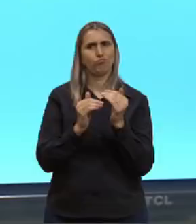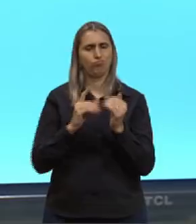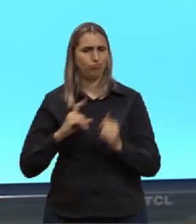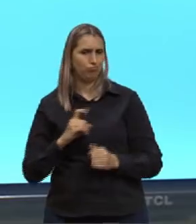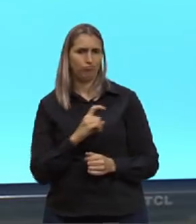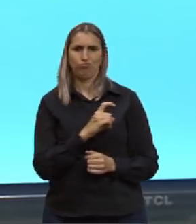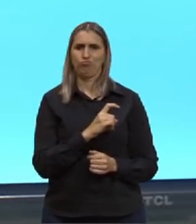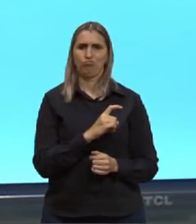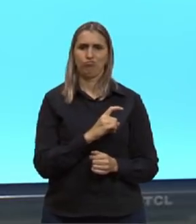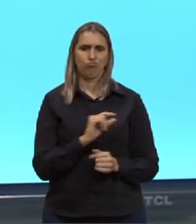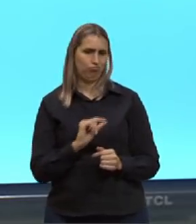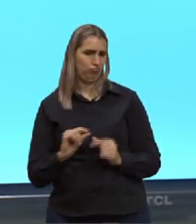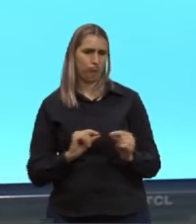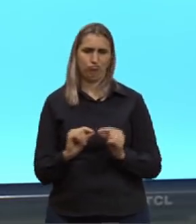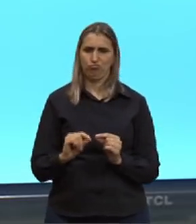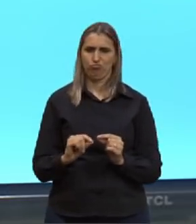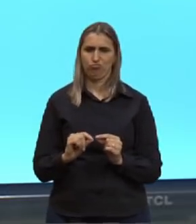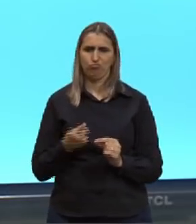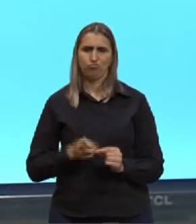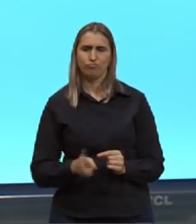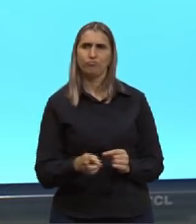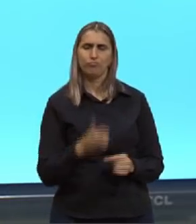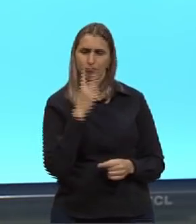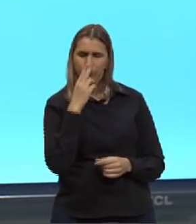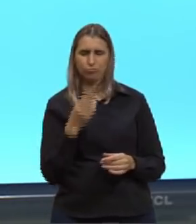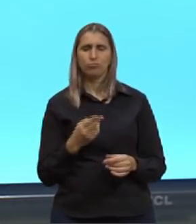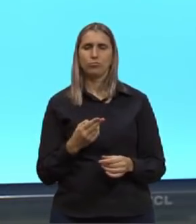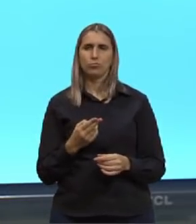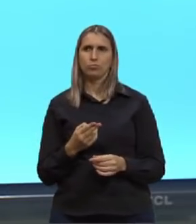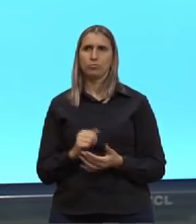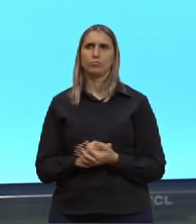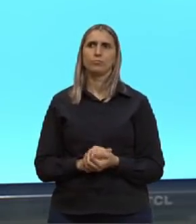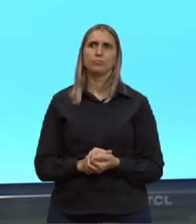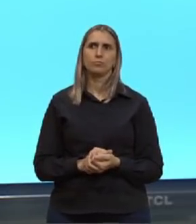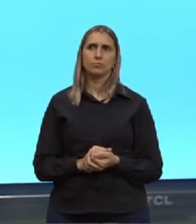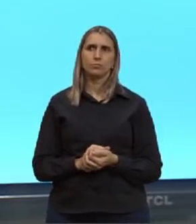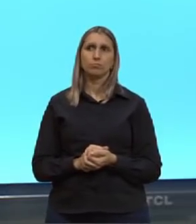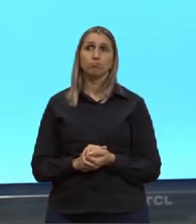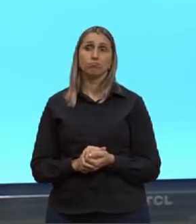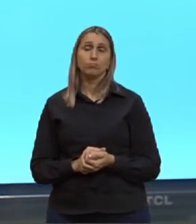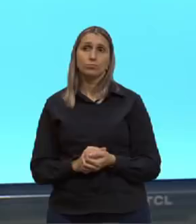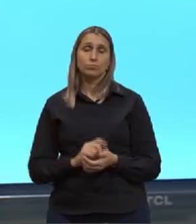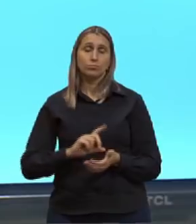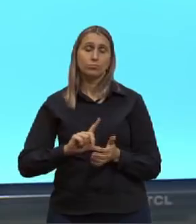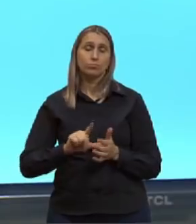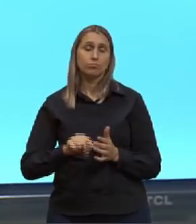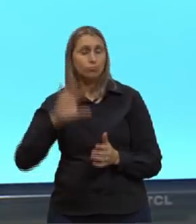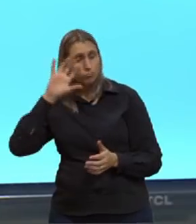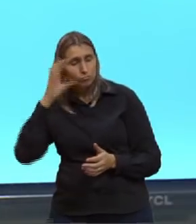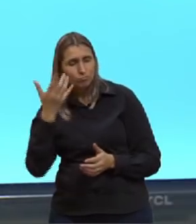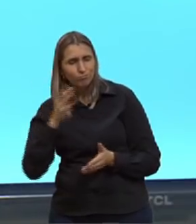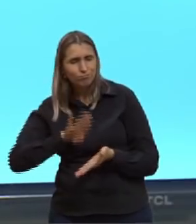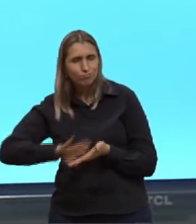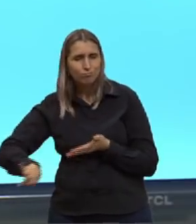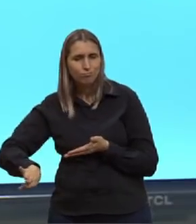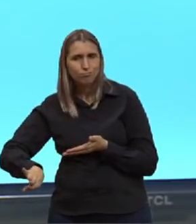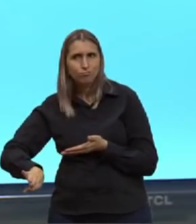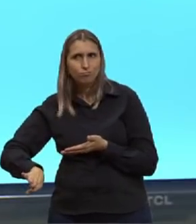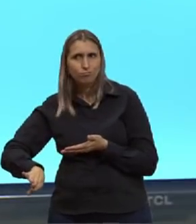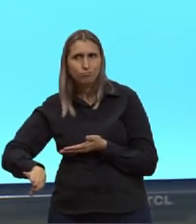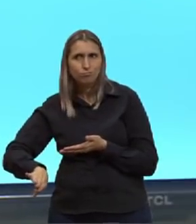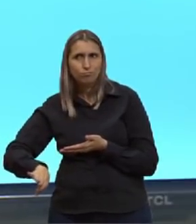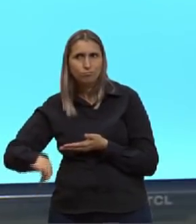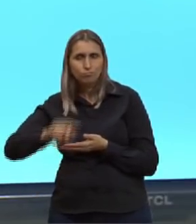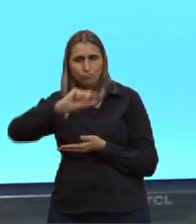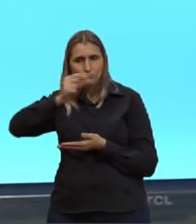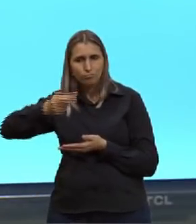-organismo, permaneceu com a mesma aparência e tudo mais. E aí, então, ele resolveu tirar esse